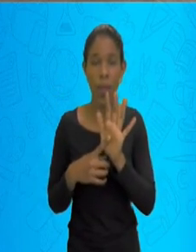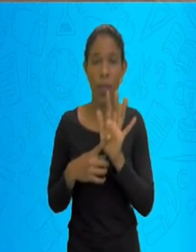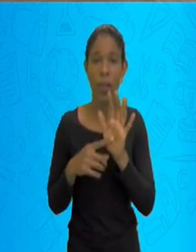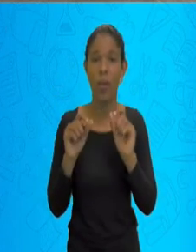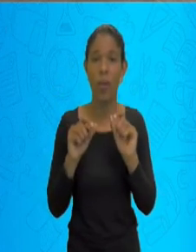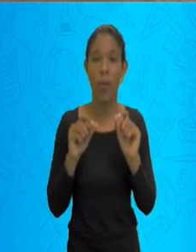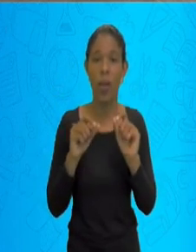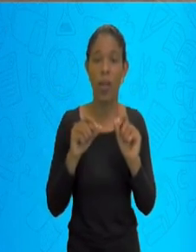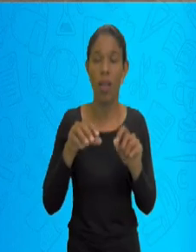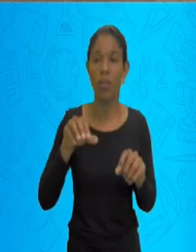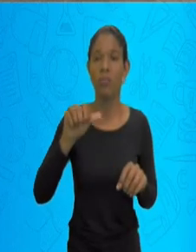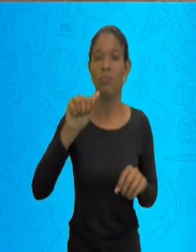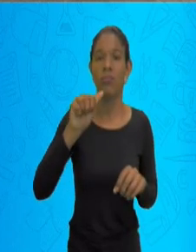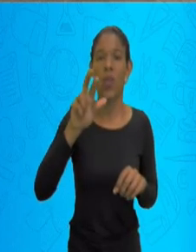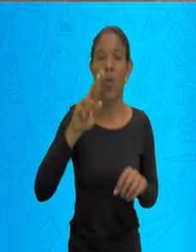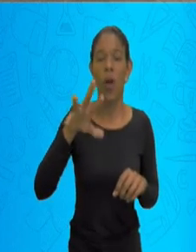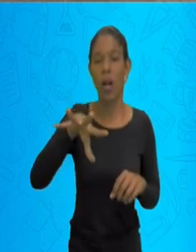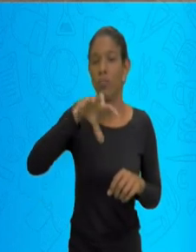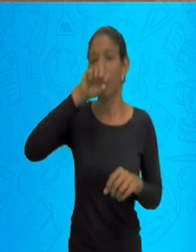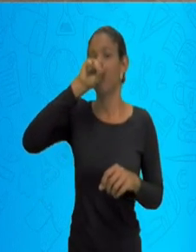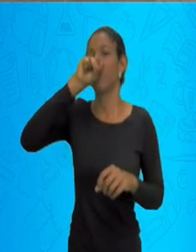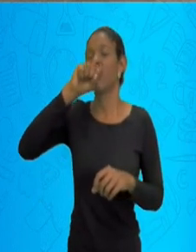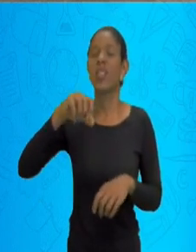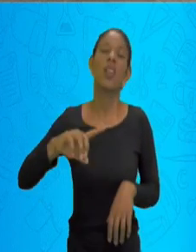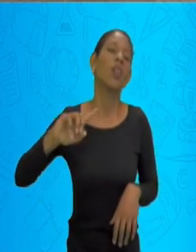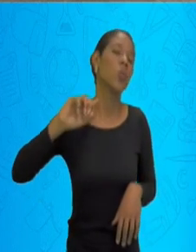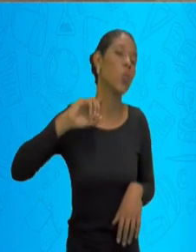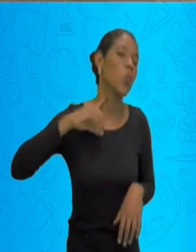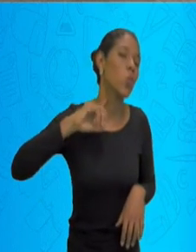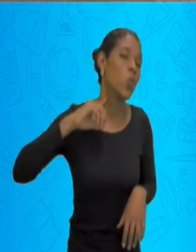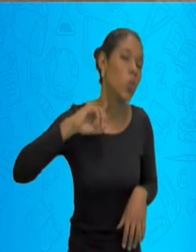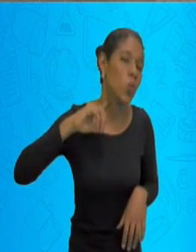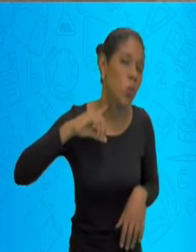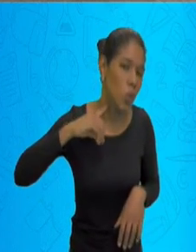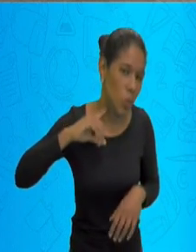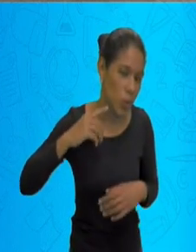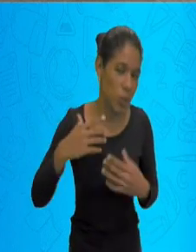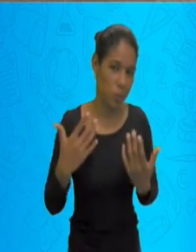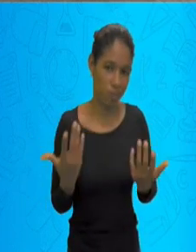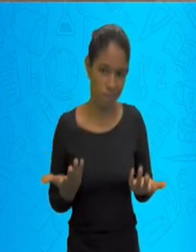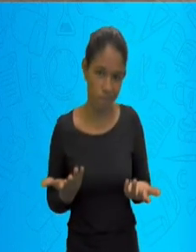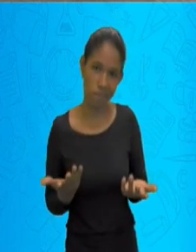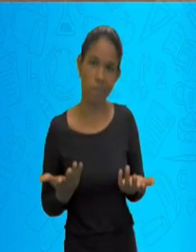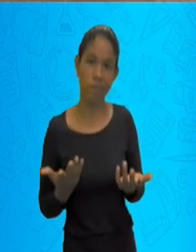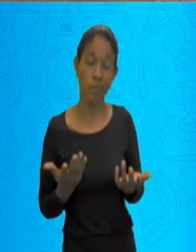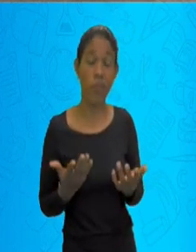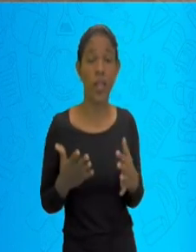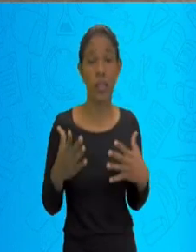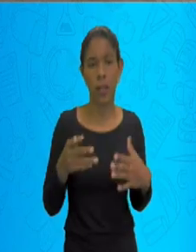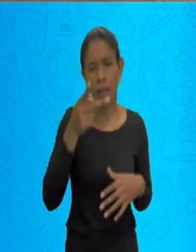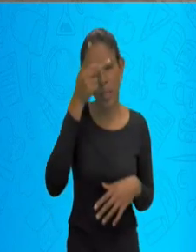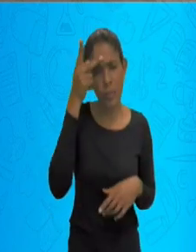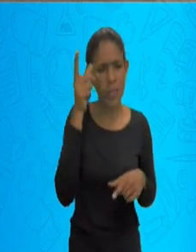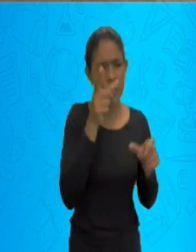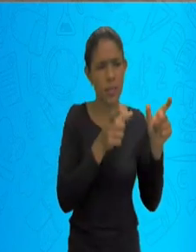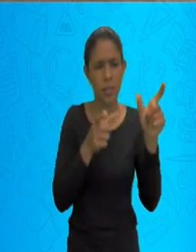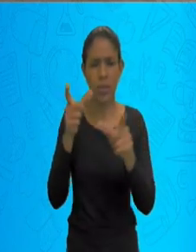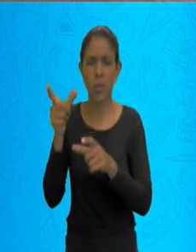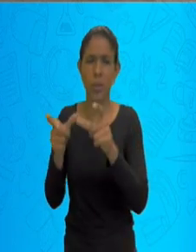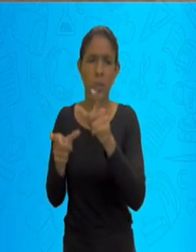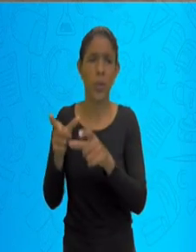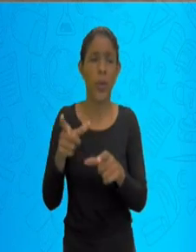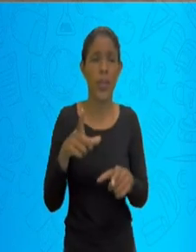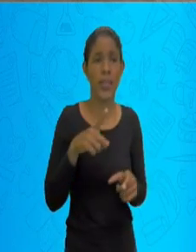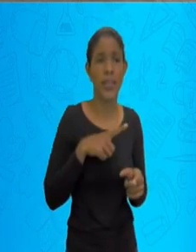que não está bacana para que eu esteja nele. As pessoas que têm algumas inflamações dessa